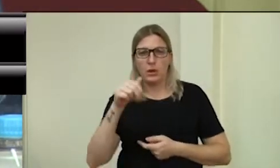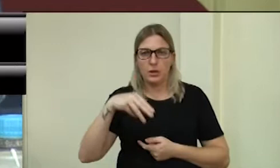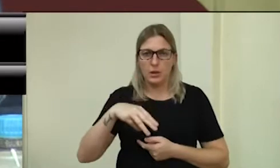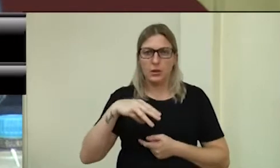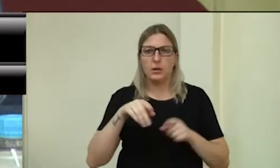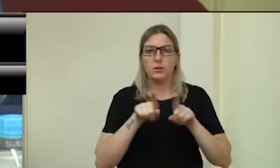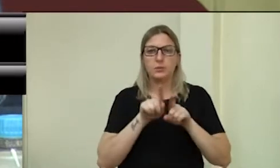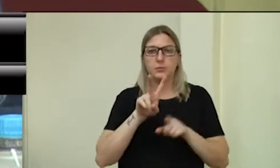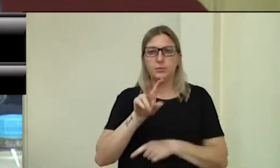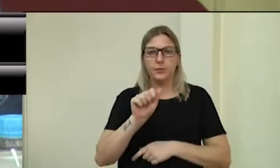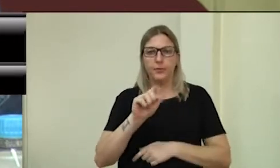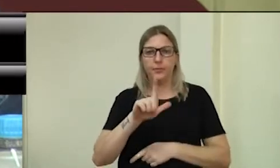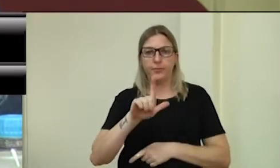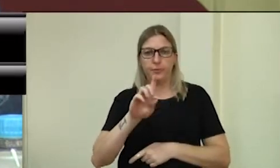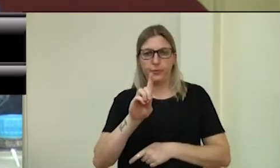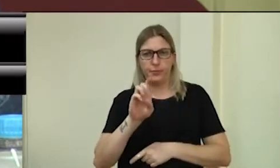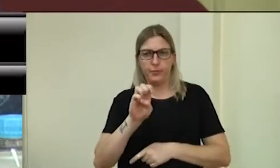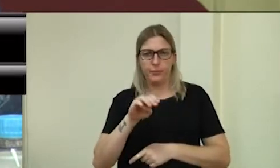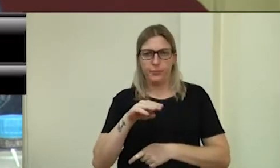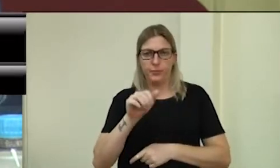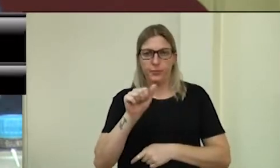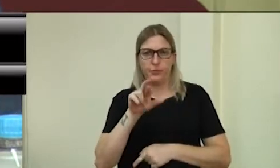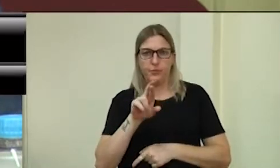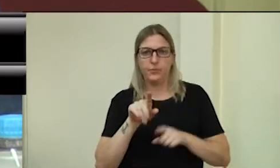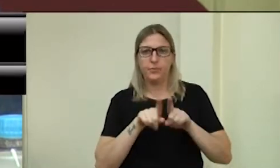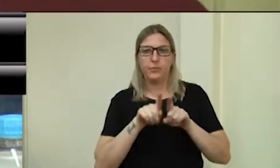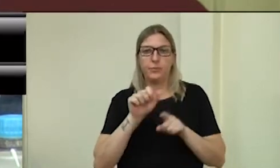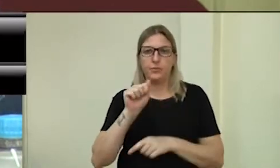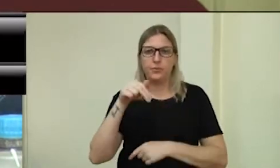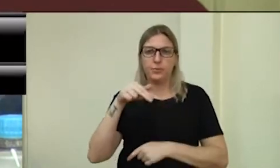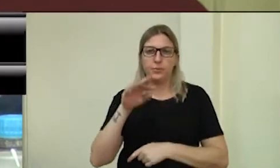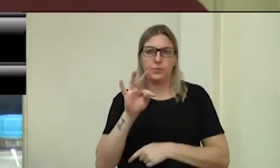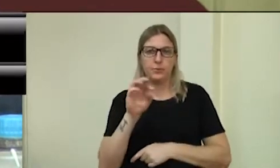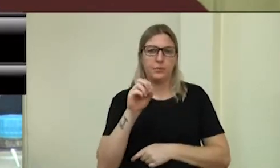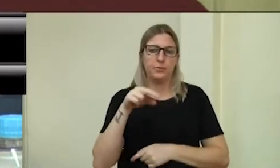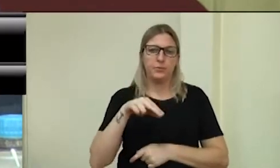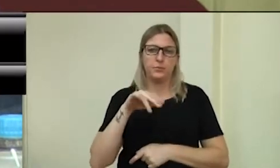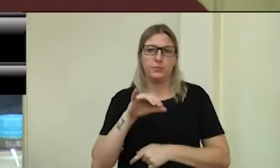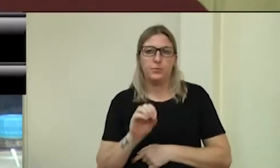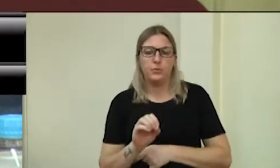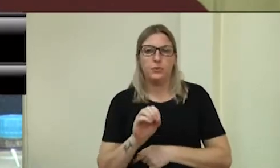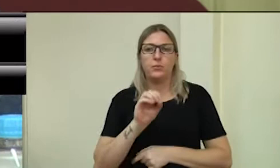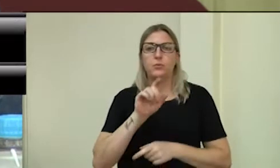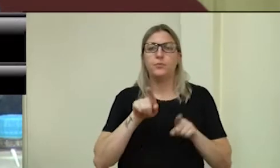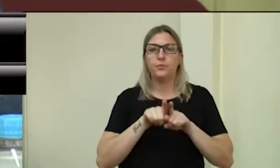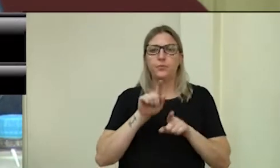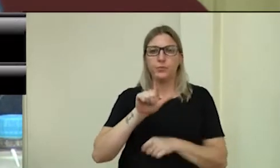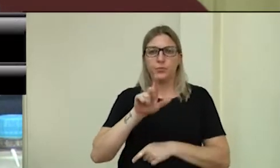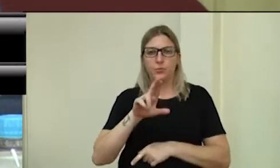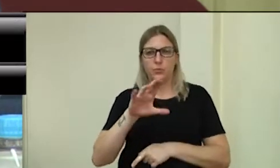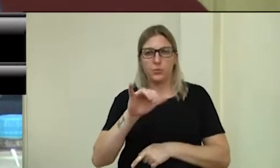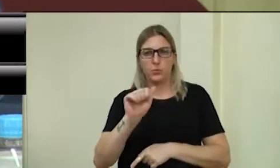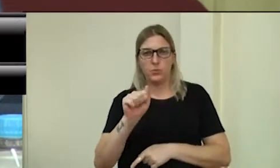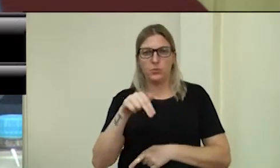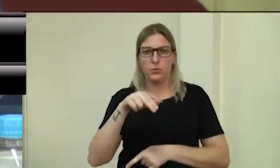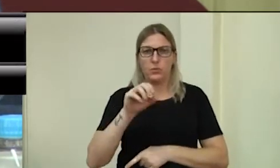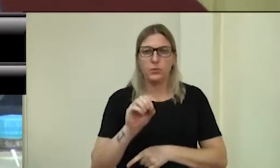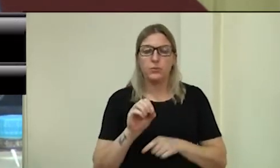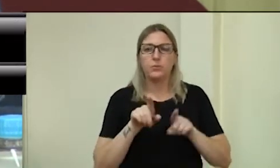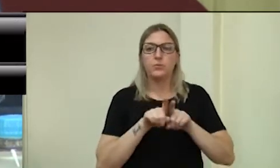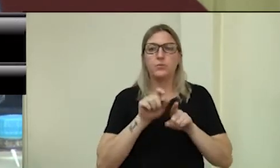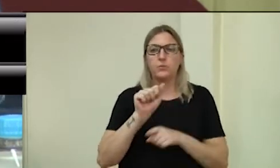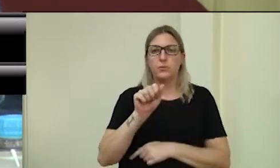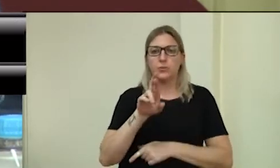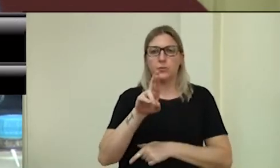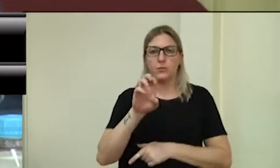Valdemar Arthur Locke, Antônio Leonir Confortin, Luciano Perosa, Artemio Buquerque,